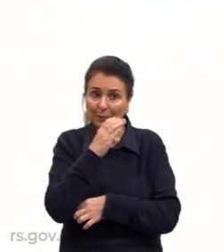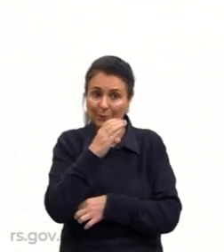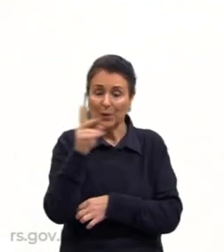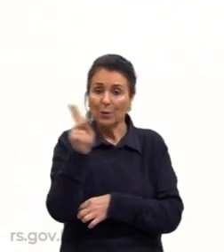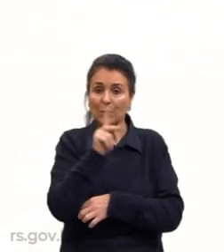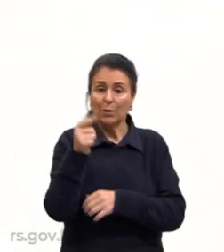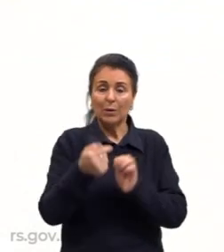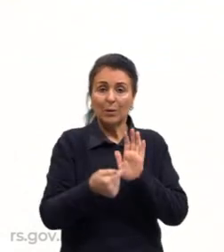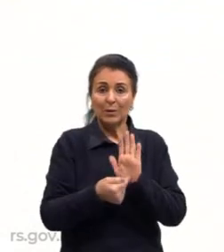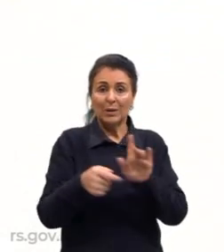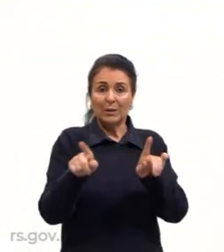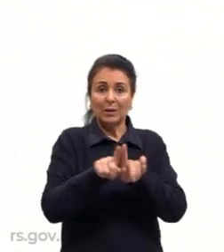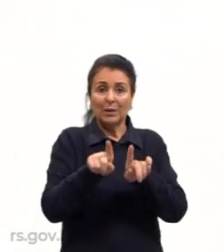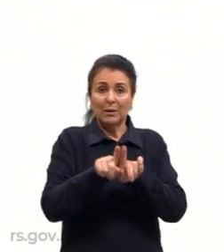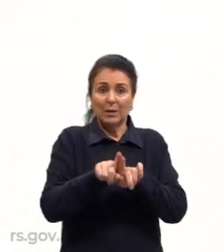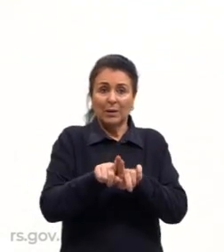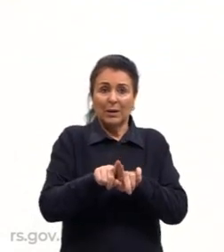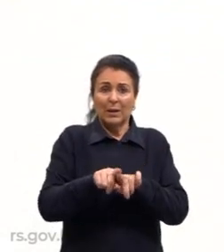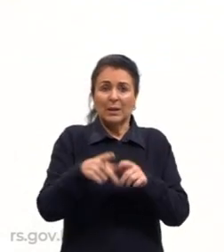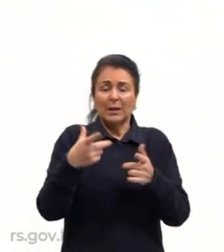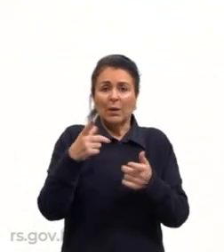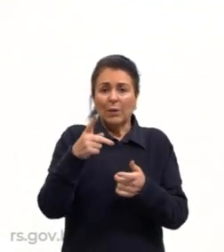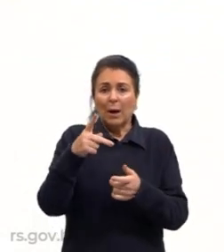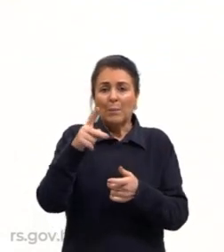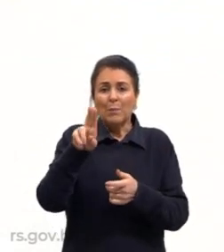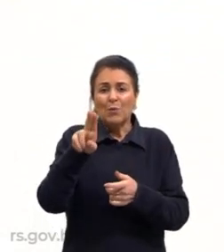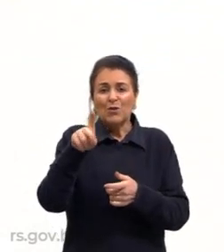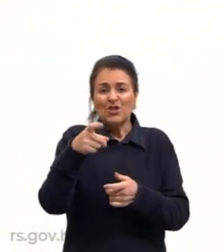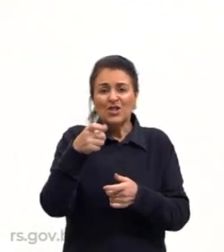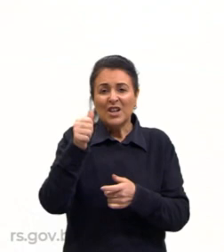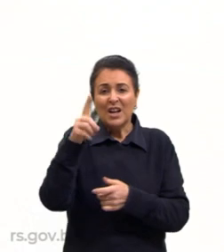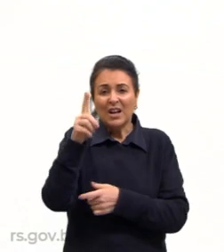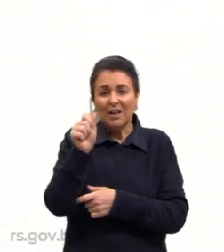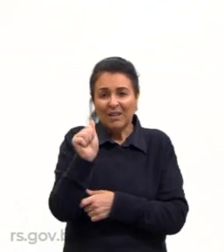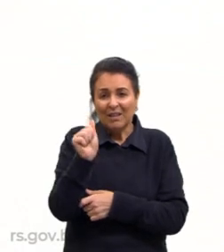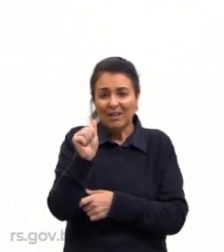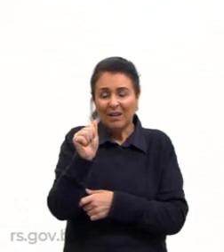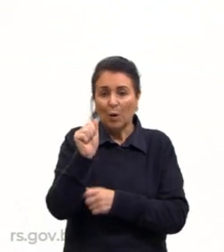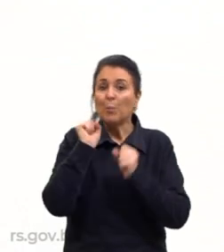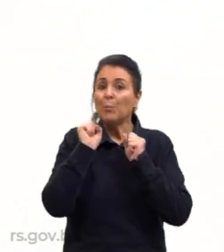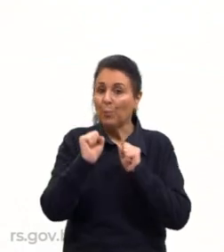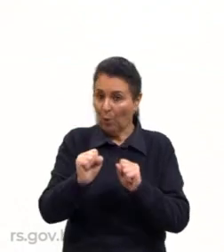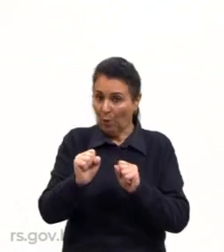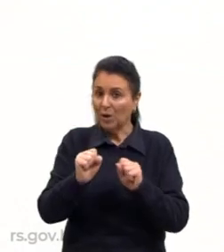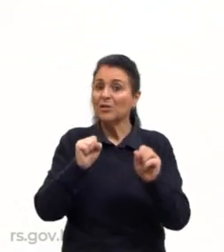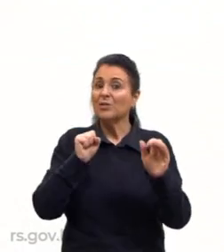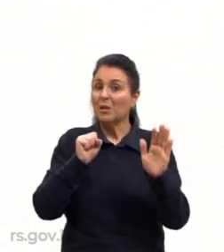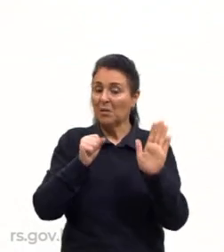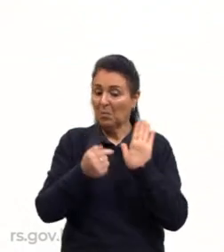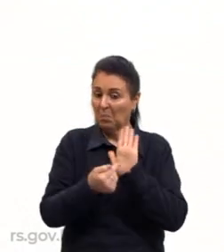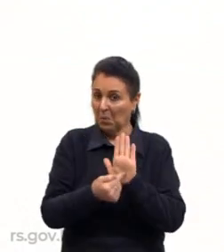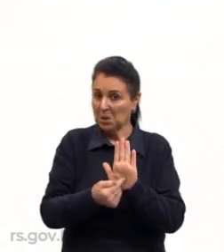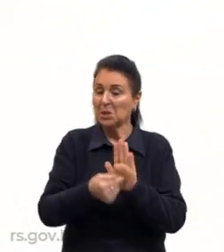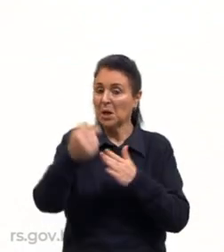vocês, então, essa questão puxada e empurrada, muitas vezes pode até aparecer na tua provinha.